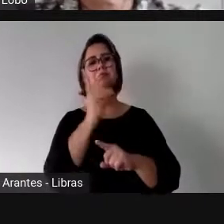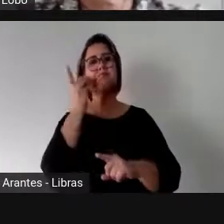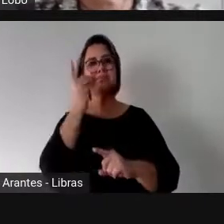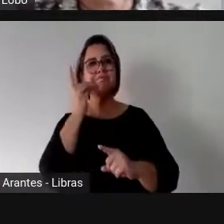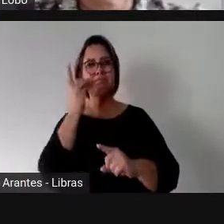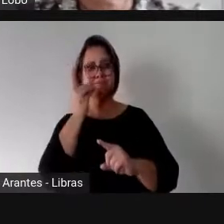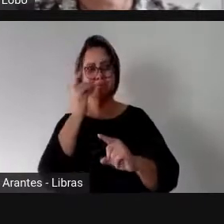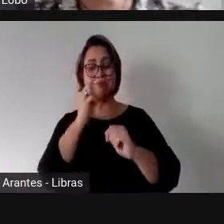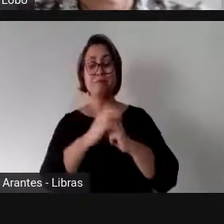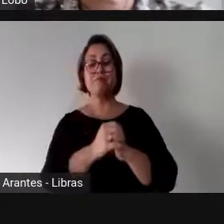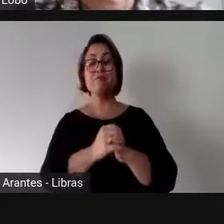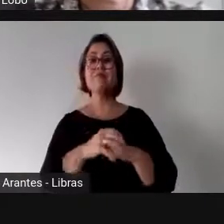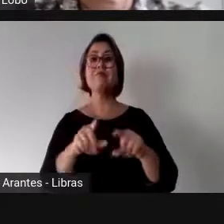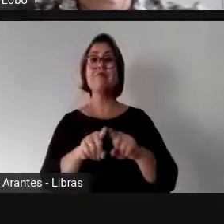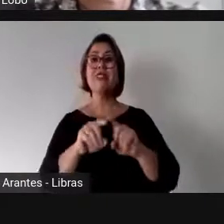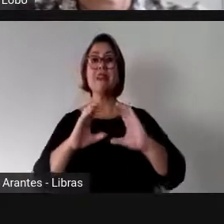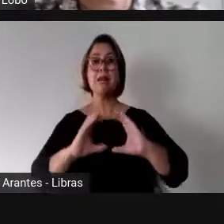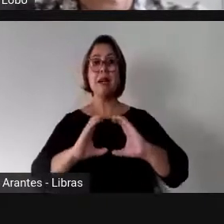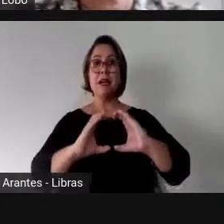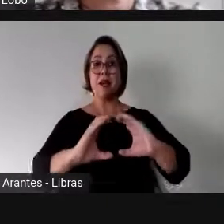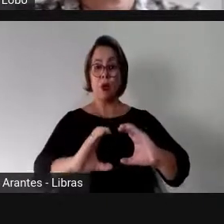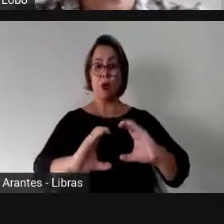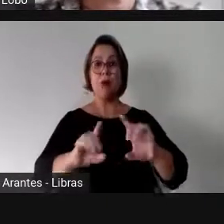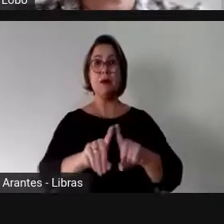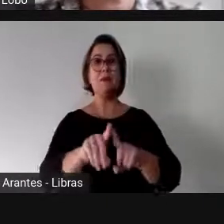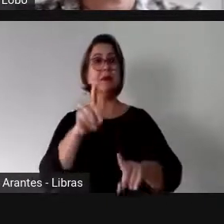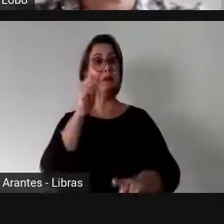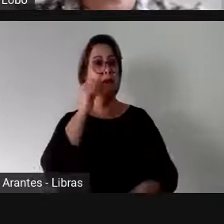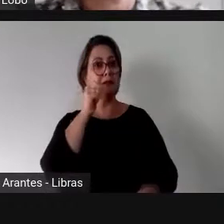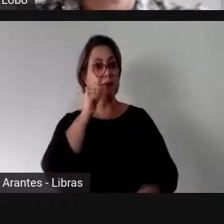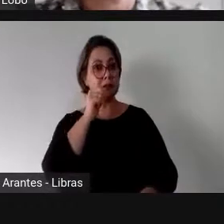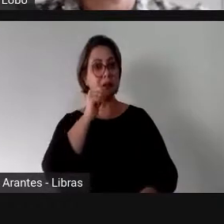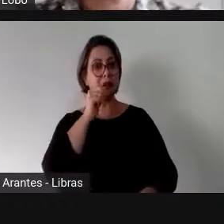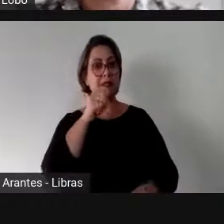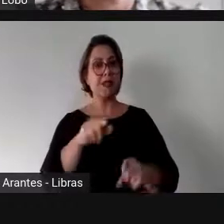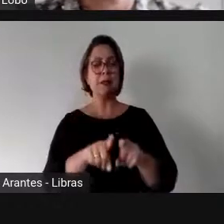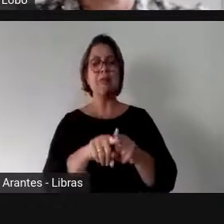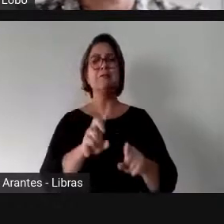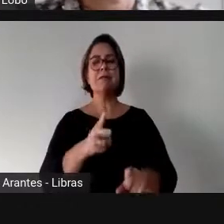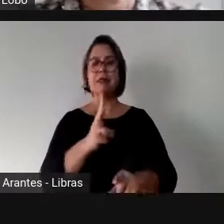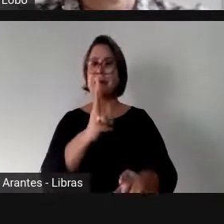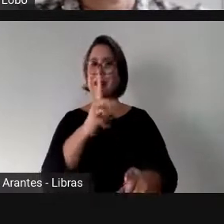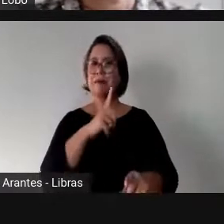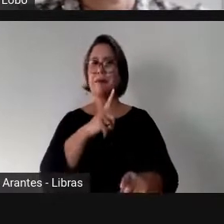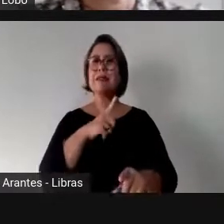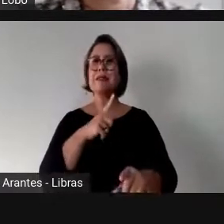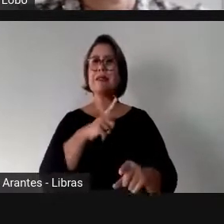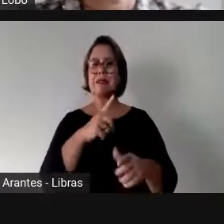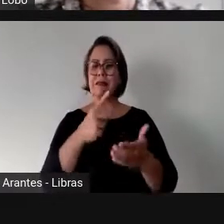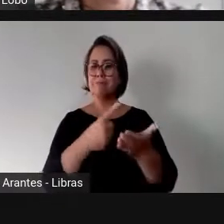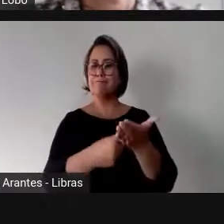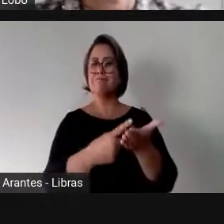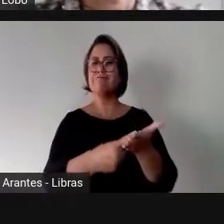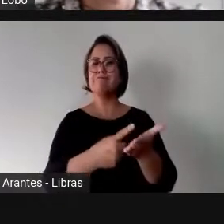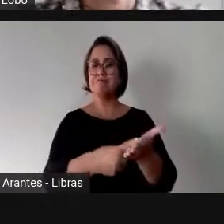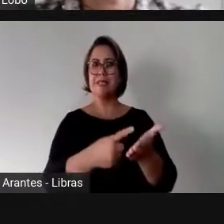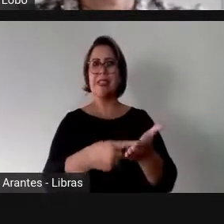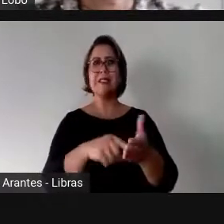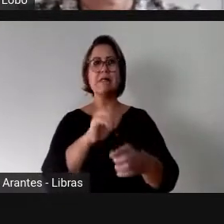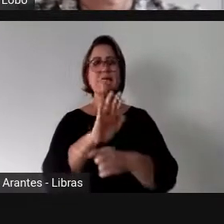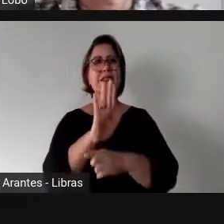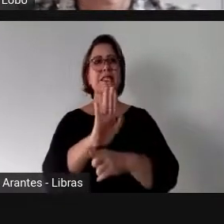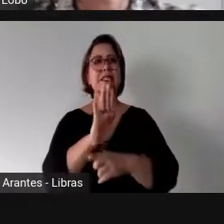a Comissão da Mulher. A Comissão da Mulher é uma comissão permanente da Câmara dos Deputados e é uma